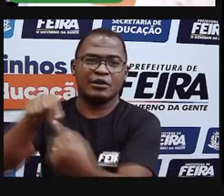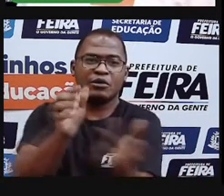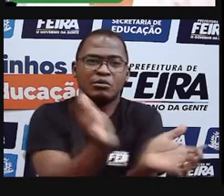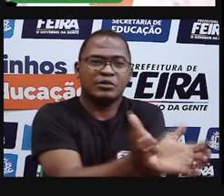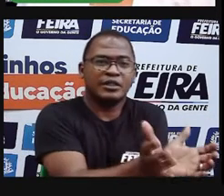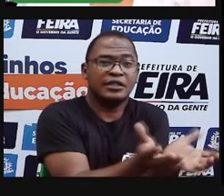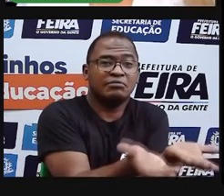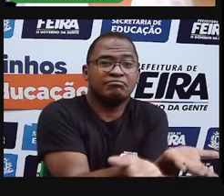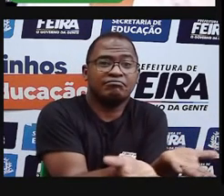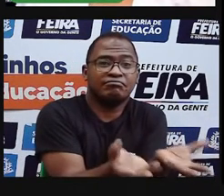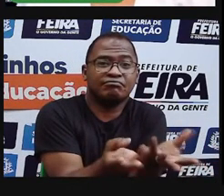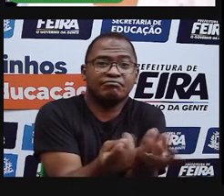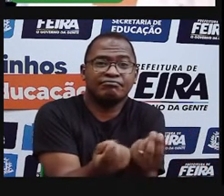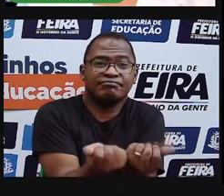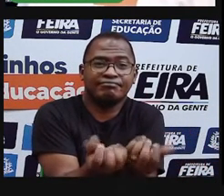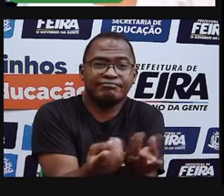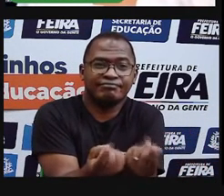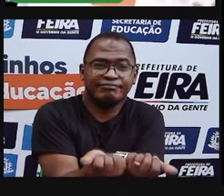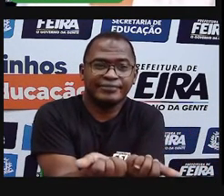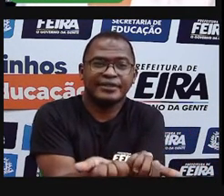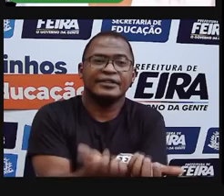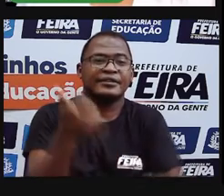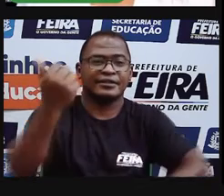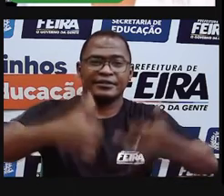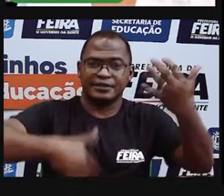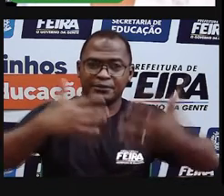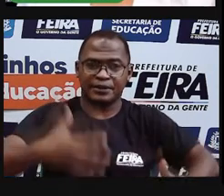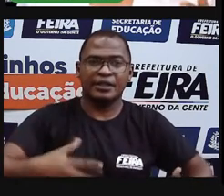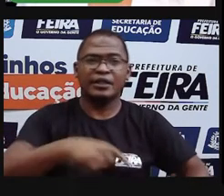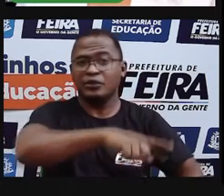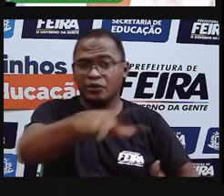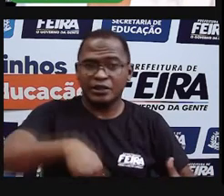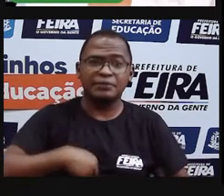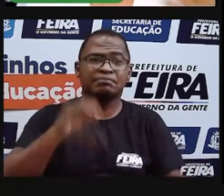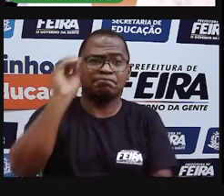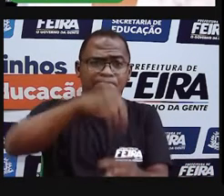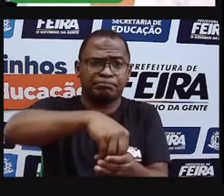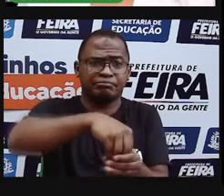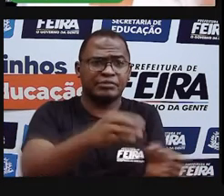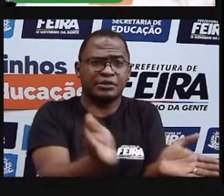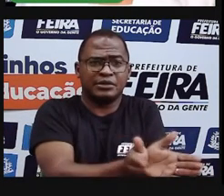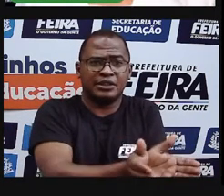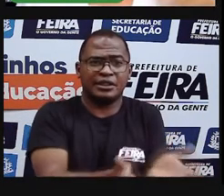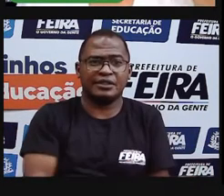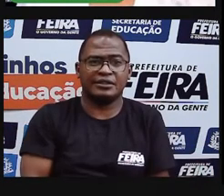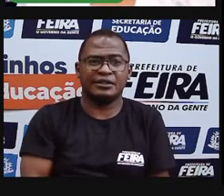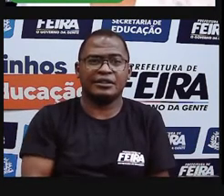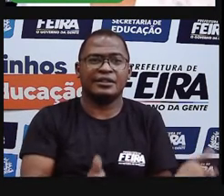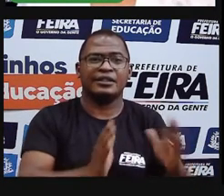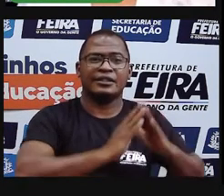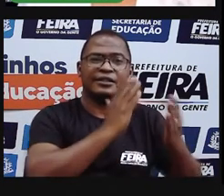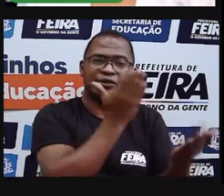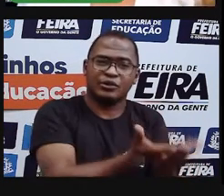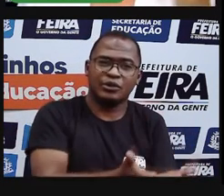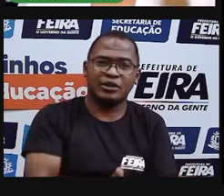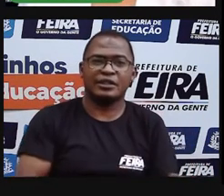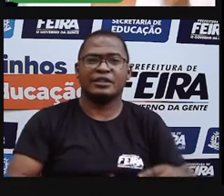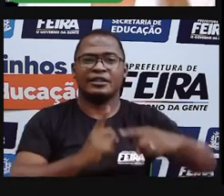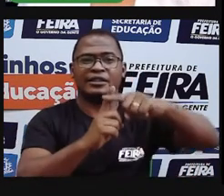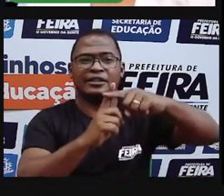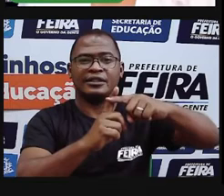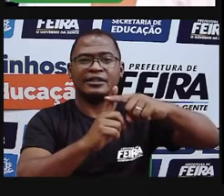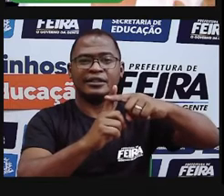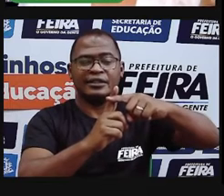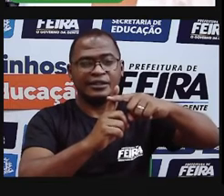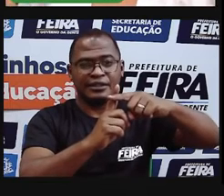porque nós somos comunidade. Na escola, na família, na igreja, no bairro. Onde quer que nós estejamos, a